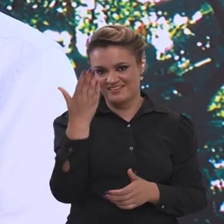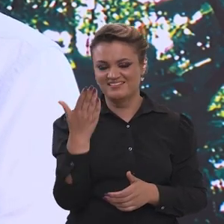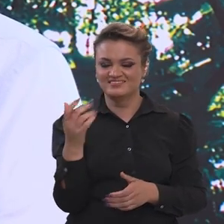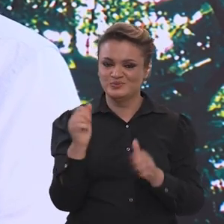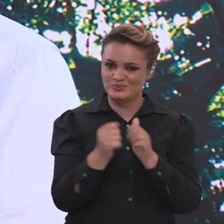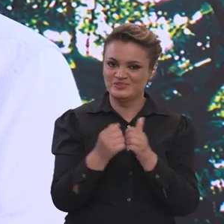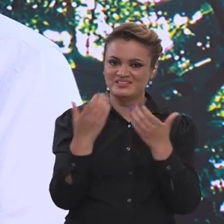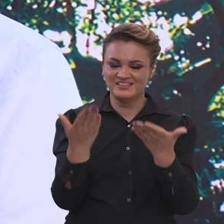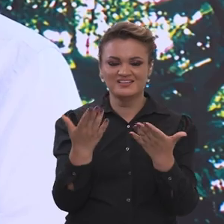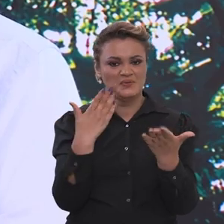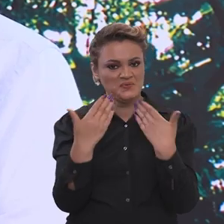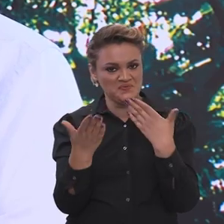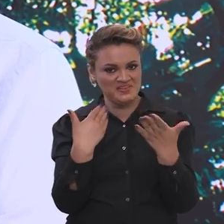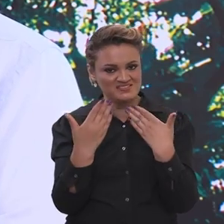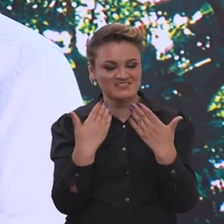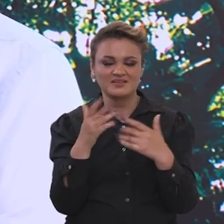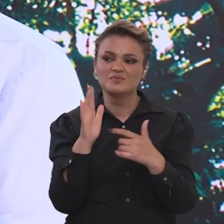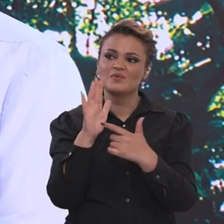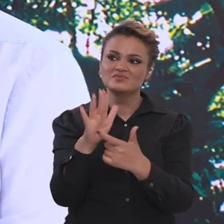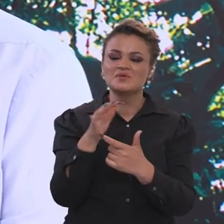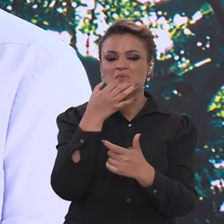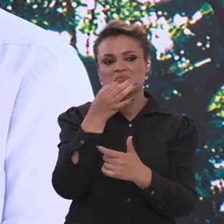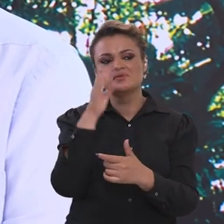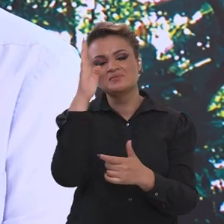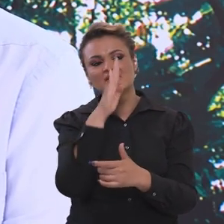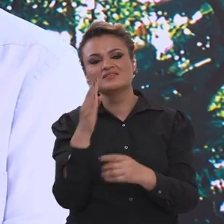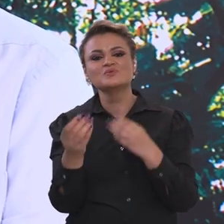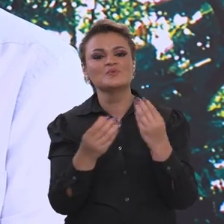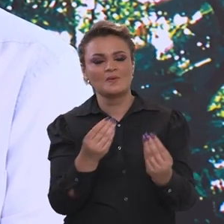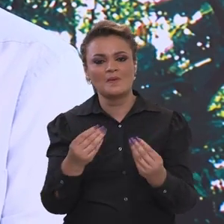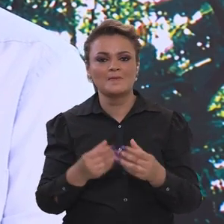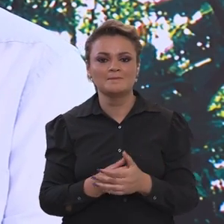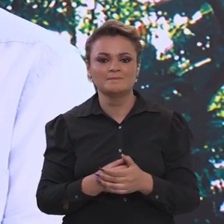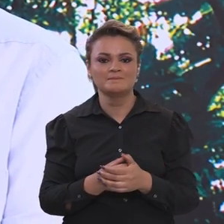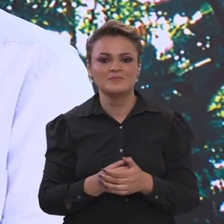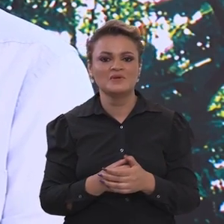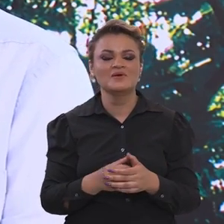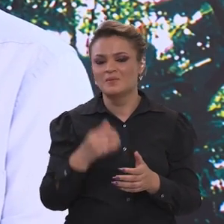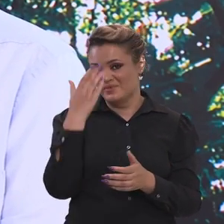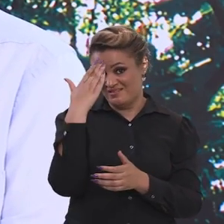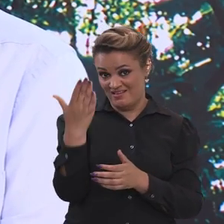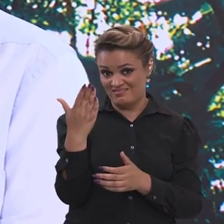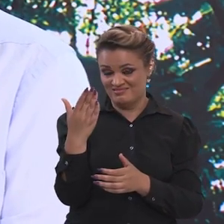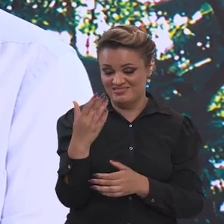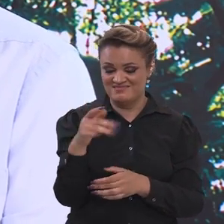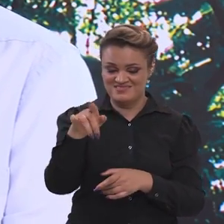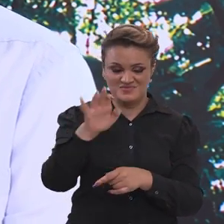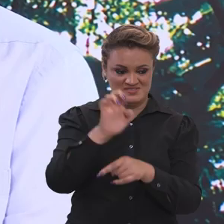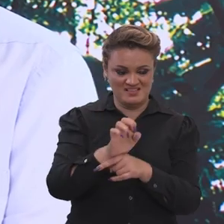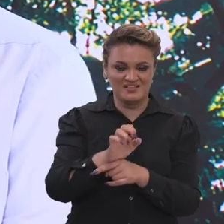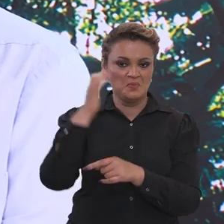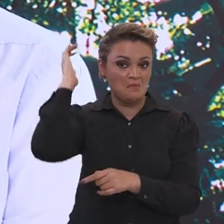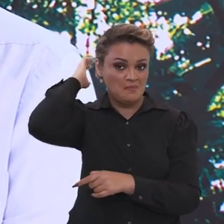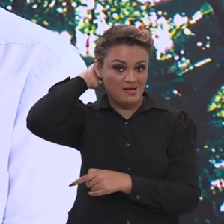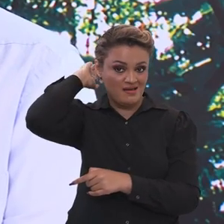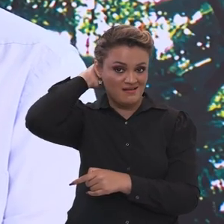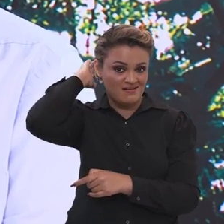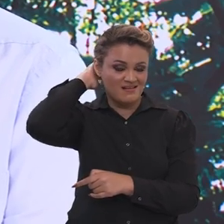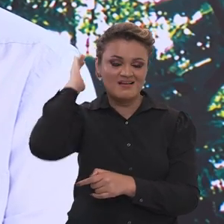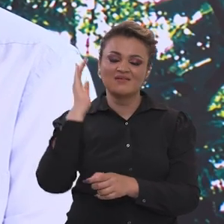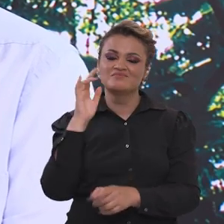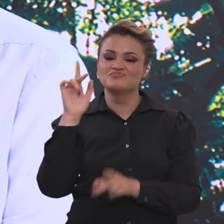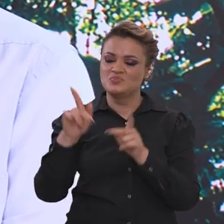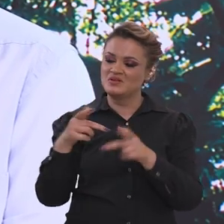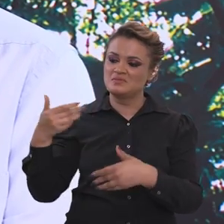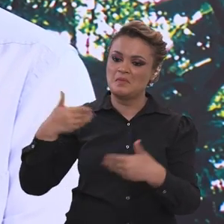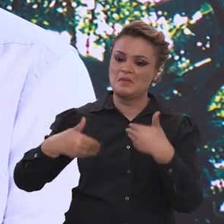agradecer por estar aqui com você, por dialogar com o Brasil através do seu programa, agradecer a Belém